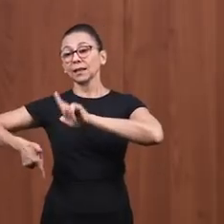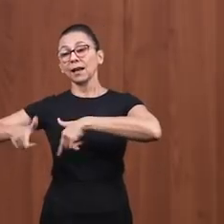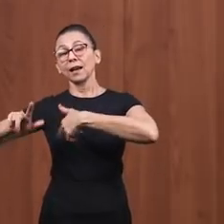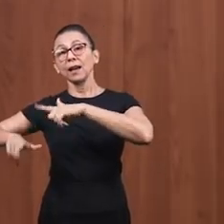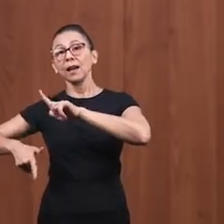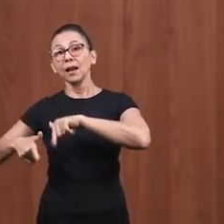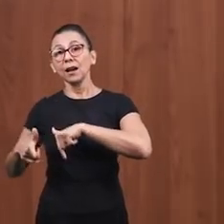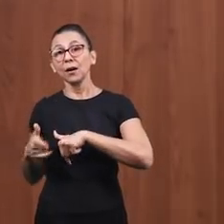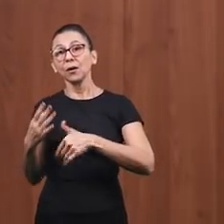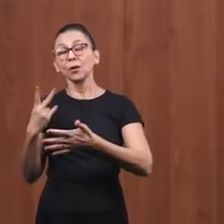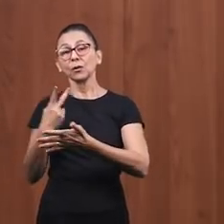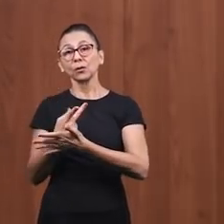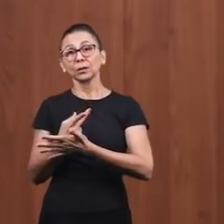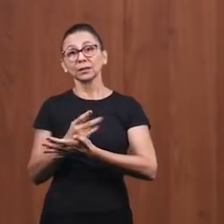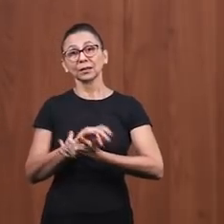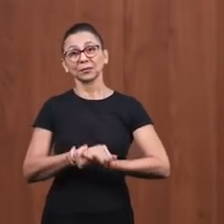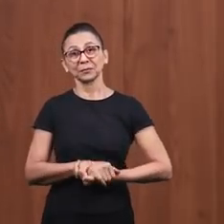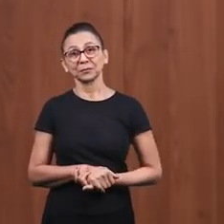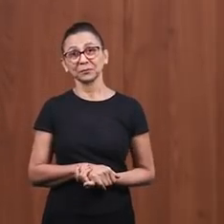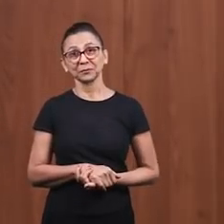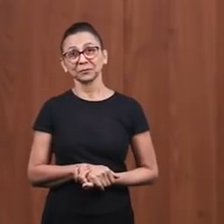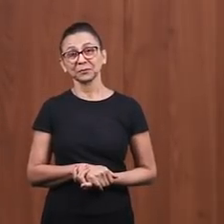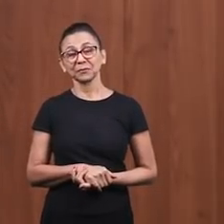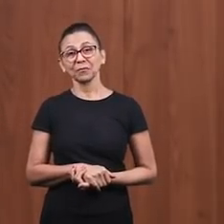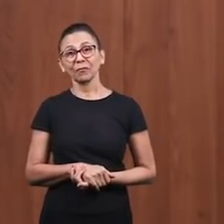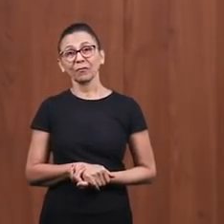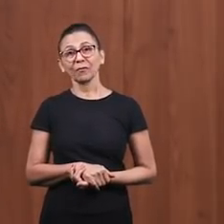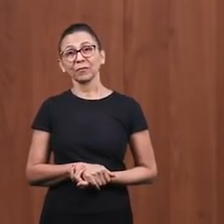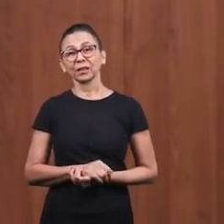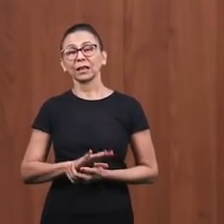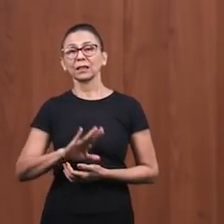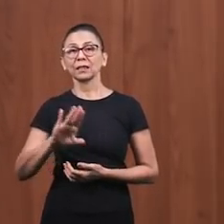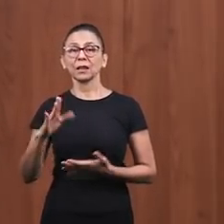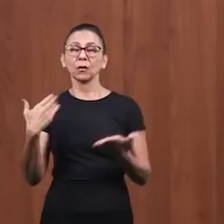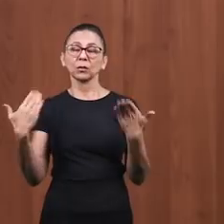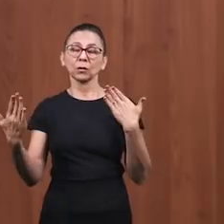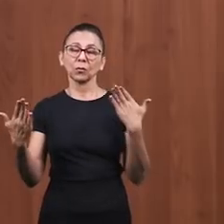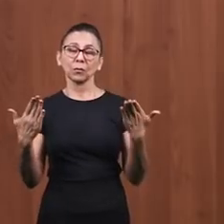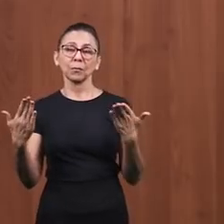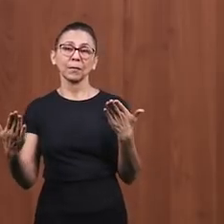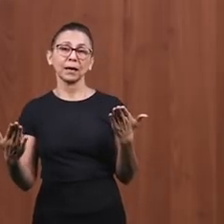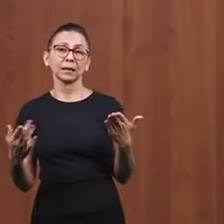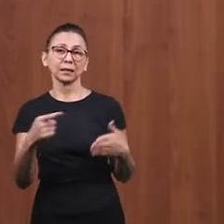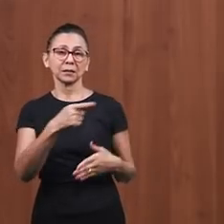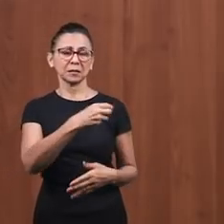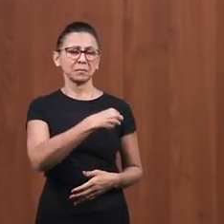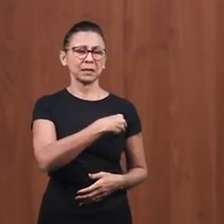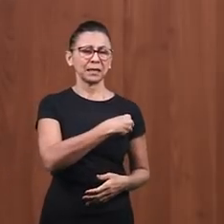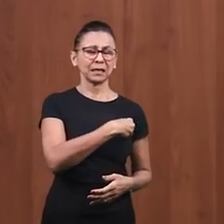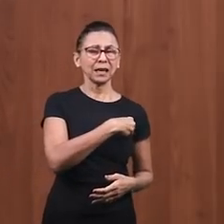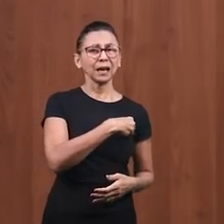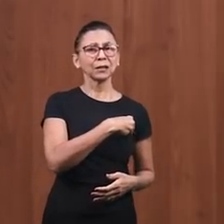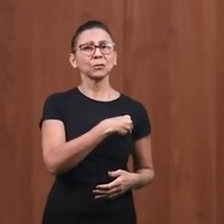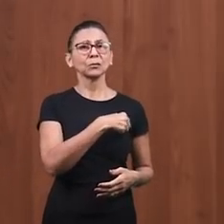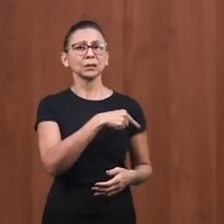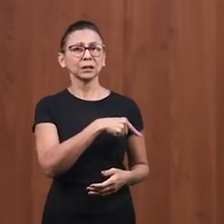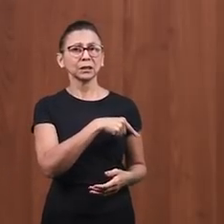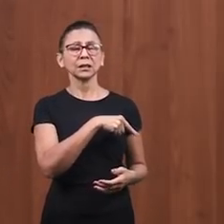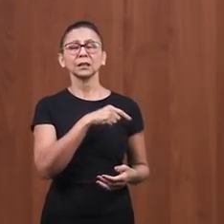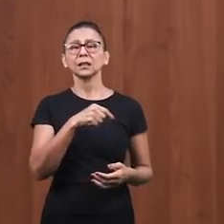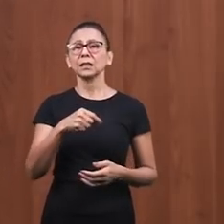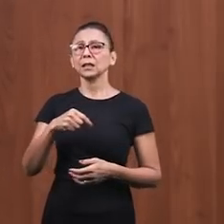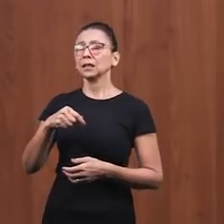Então, ele saía da presença do Senhor quando o homem vai em direção ao pecado, ao mundo e deixa o Senhor para trás. Se